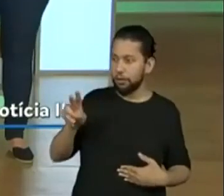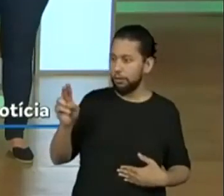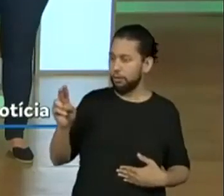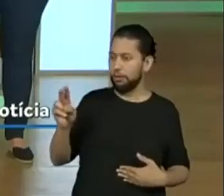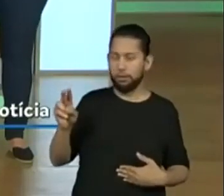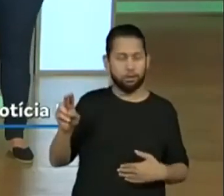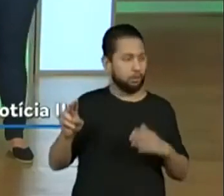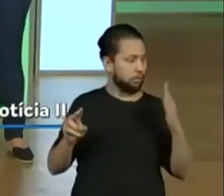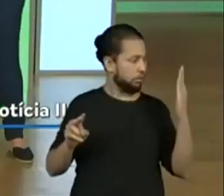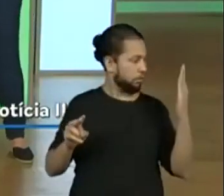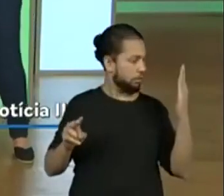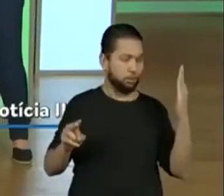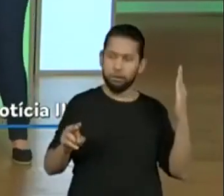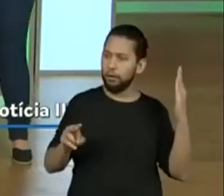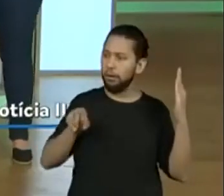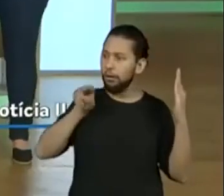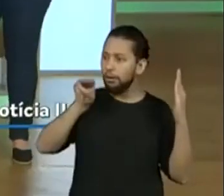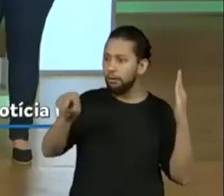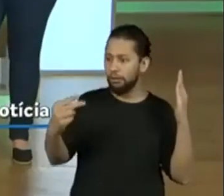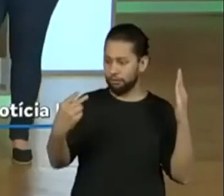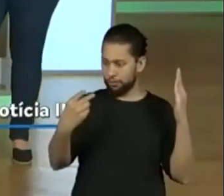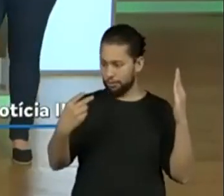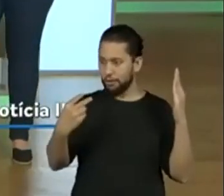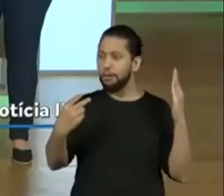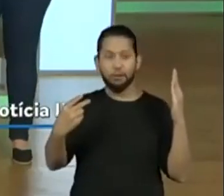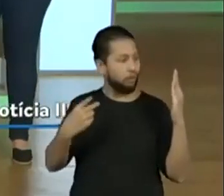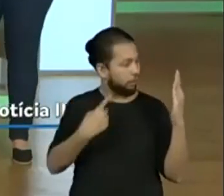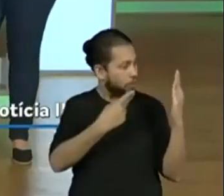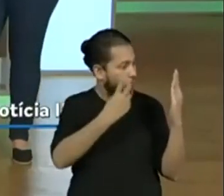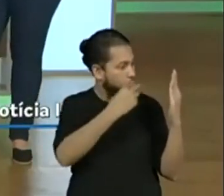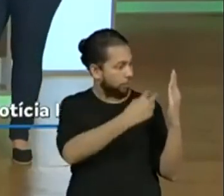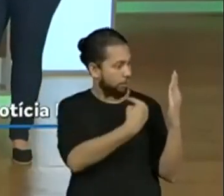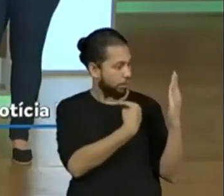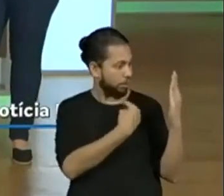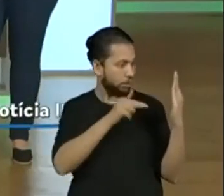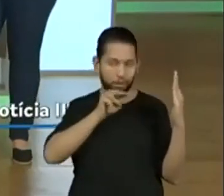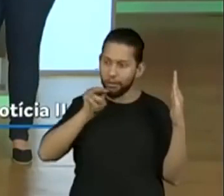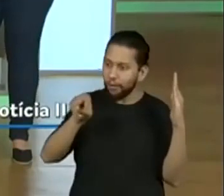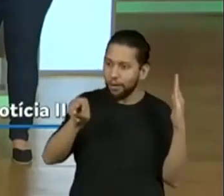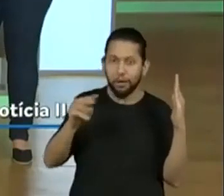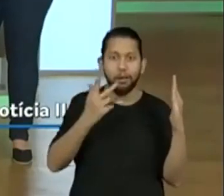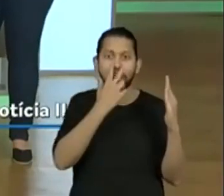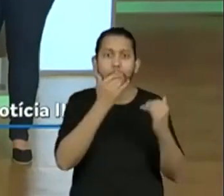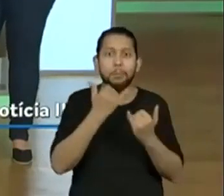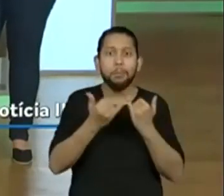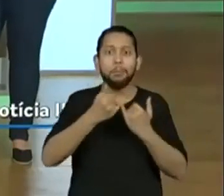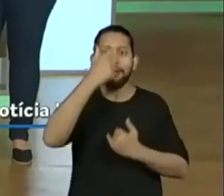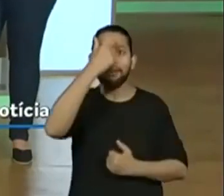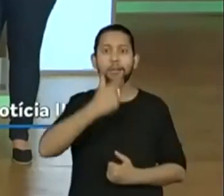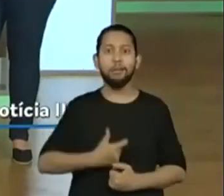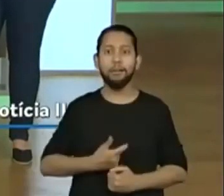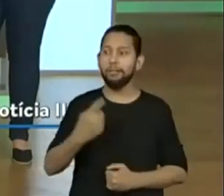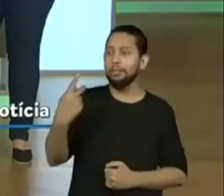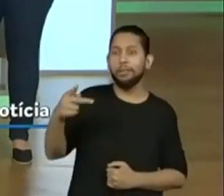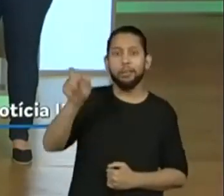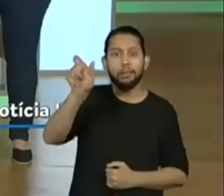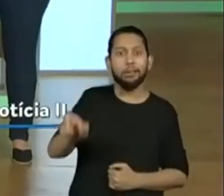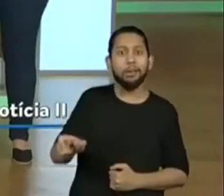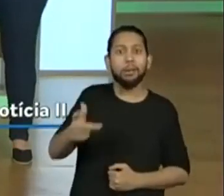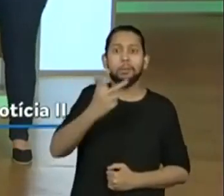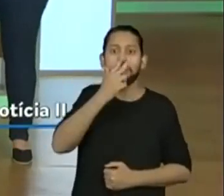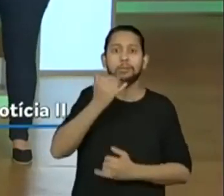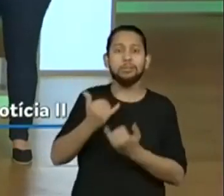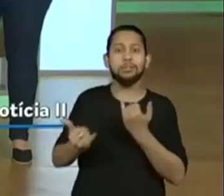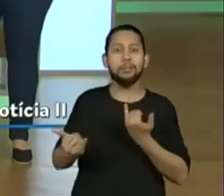professora? Eu vou postar a minha. Vou marcar vocês. posta e marca sim. E aí, as professoras estão confirmando. Olha, professora Tânia, esse